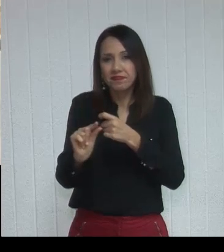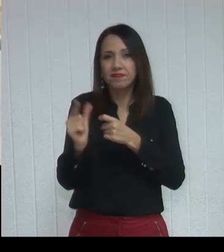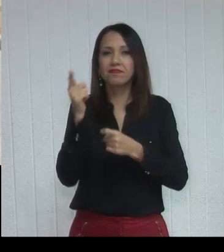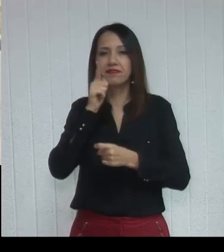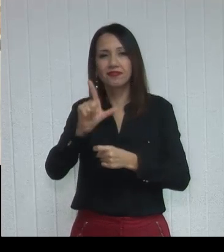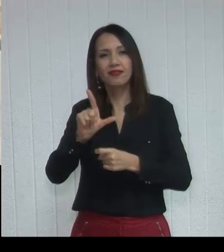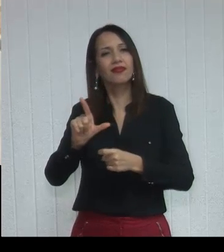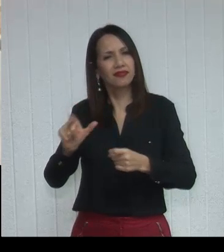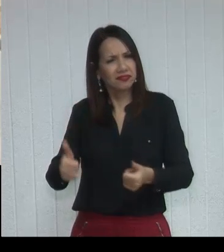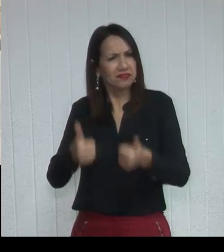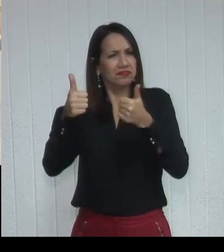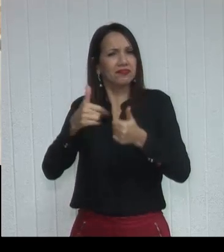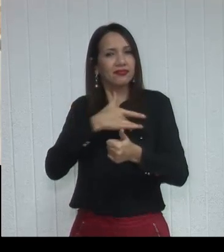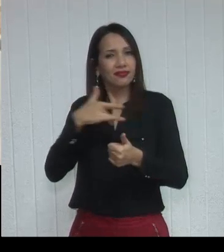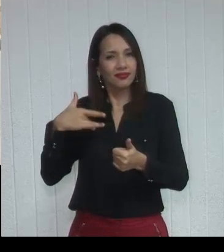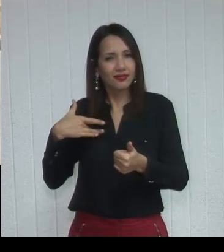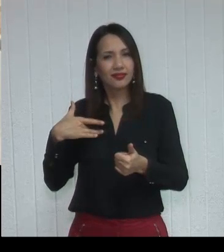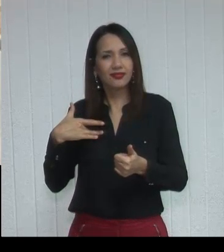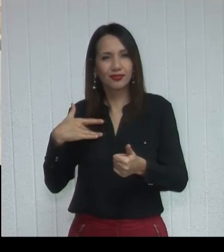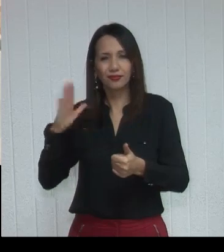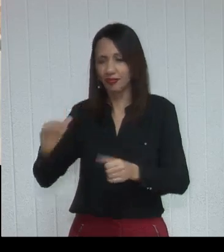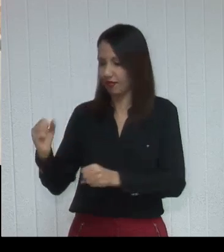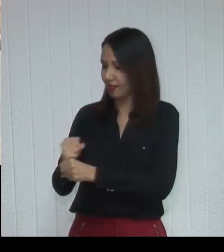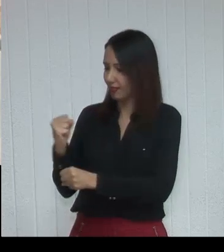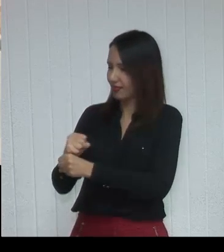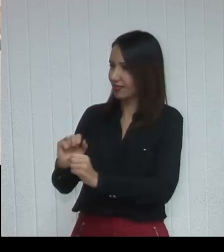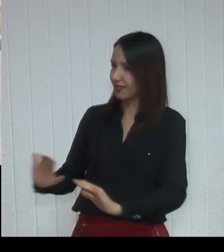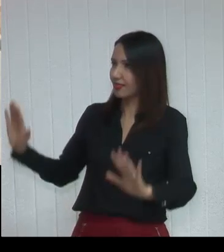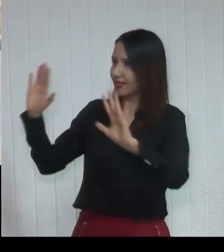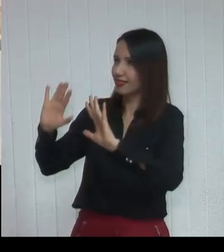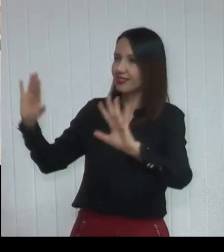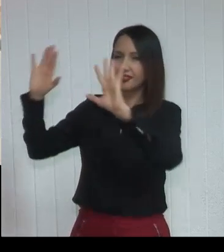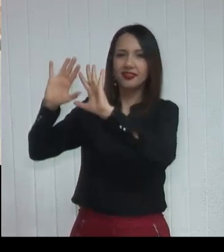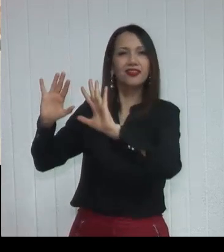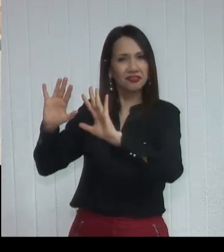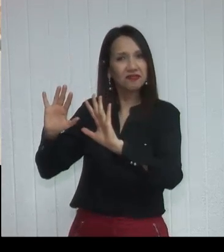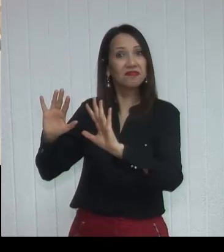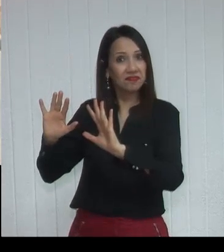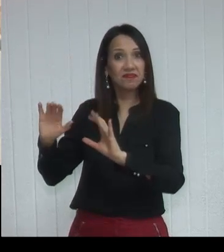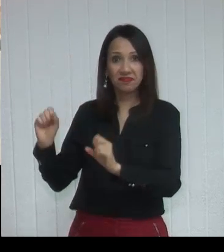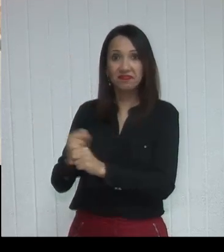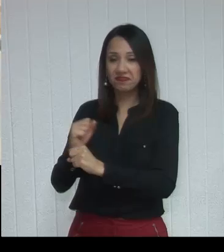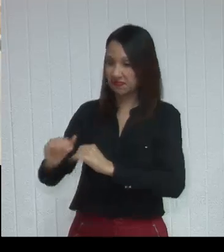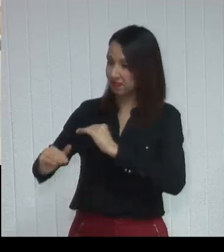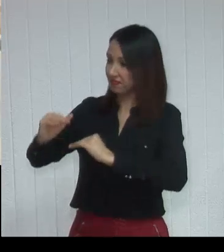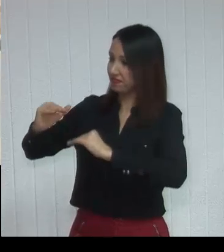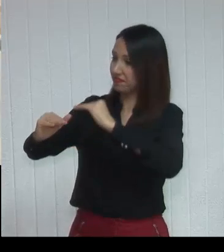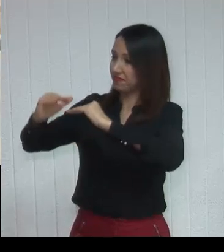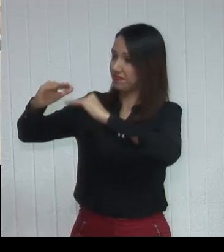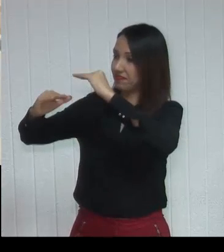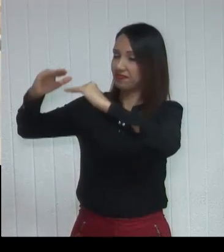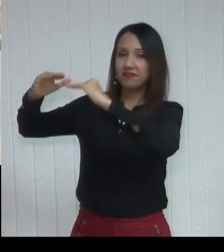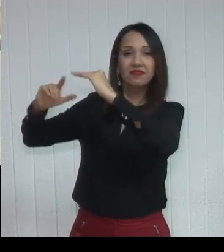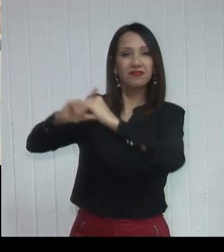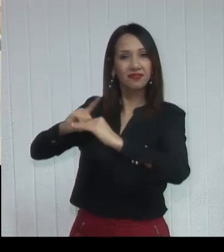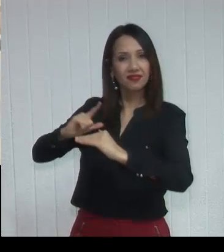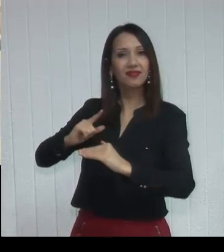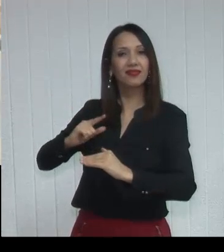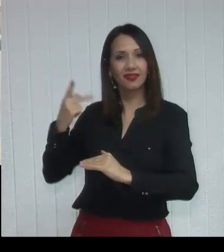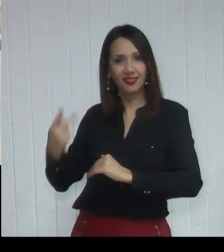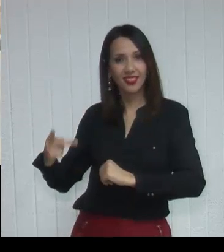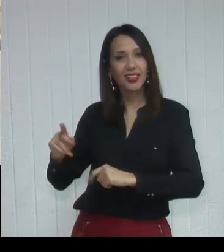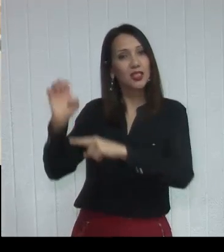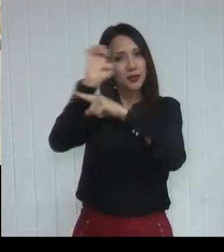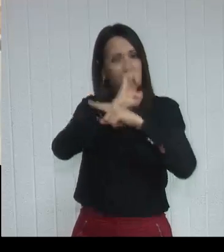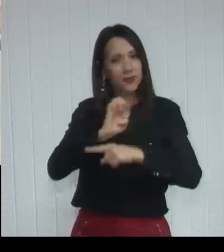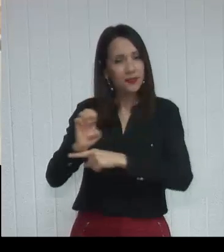resultado. E essa é uma obra, acho que quem já foi lá, viu, está em fase bastante adiantada, um projeto em parceria com o governo do Estado e